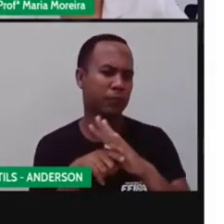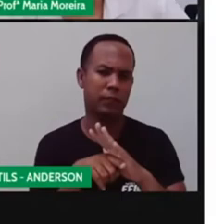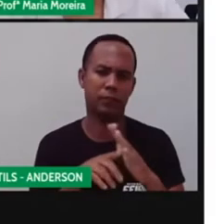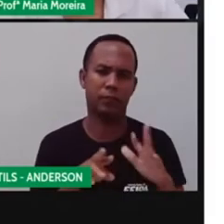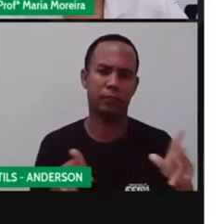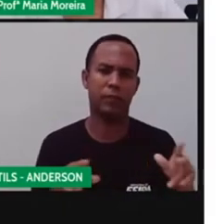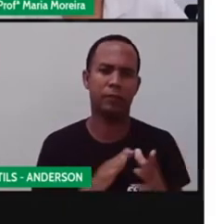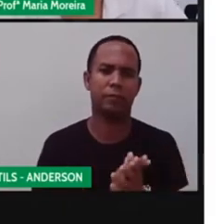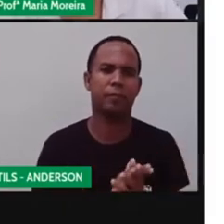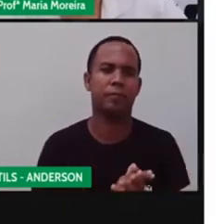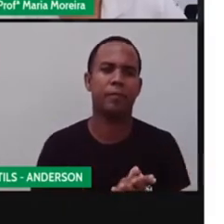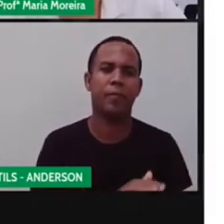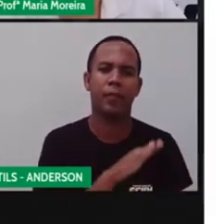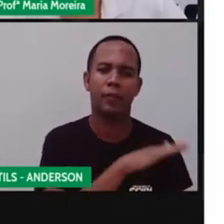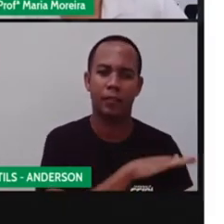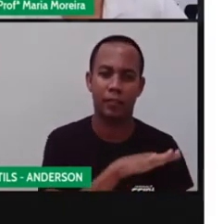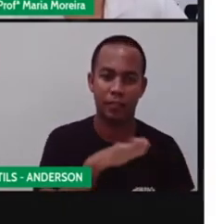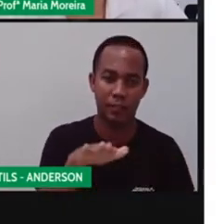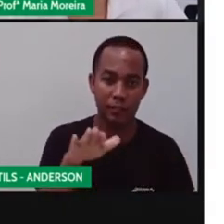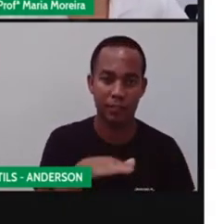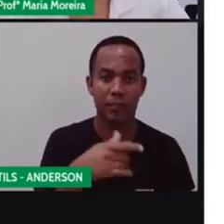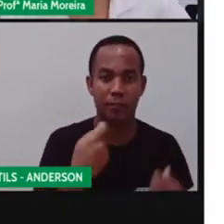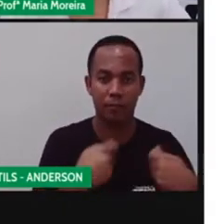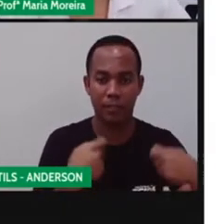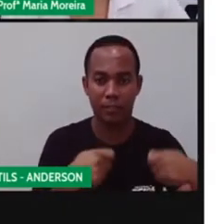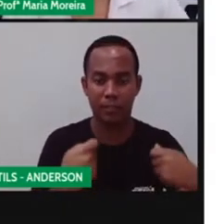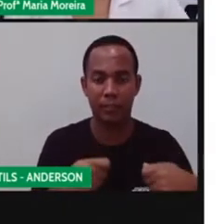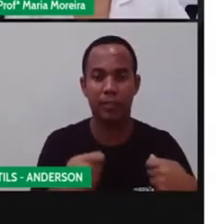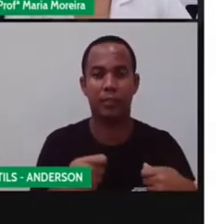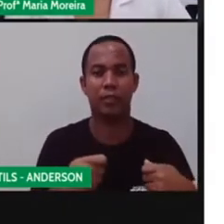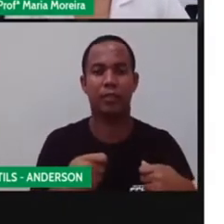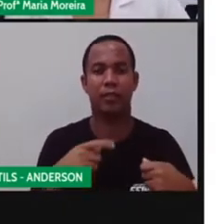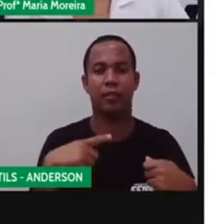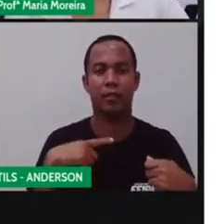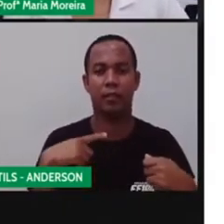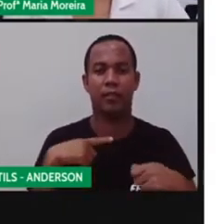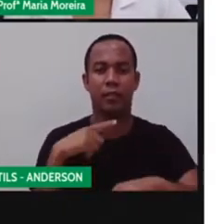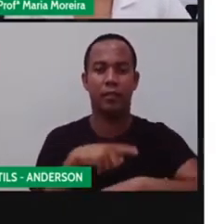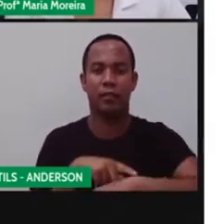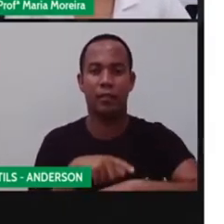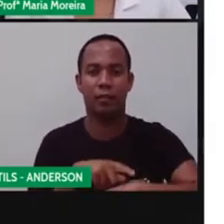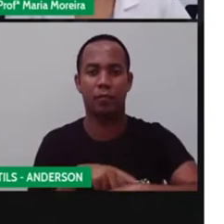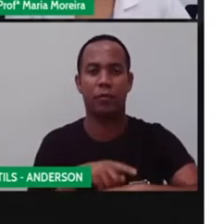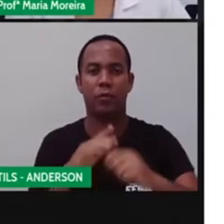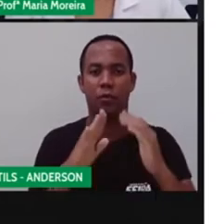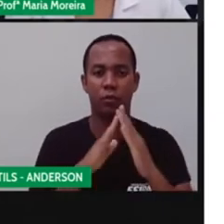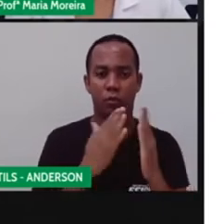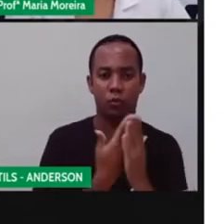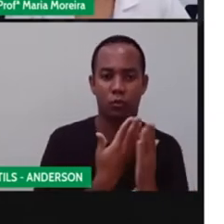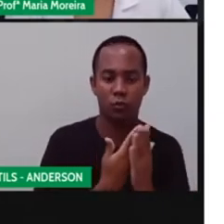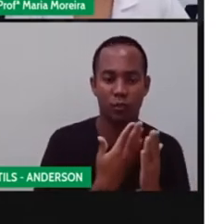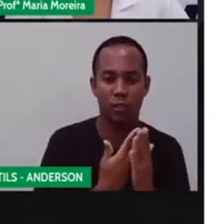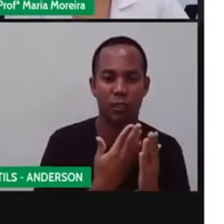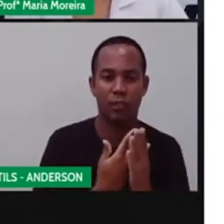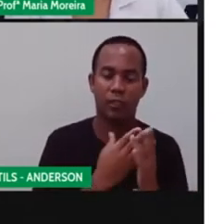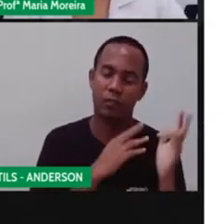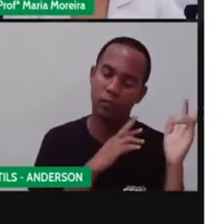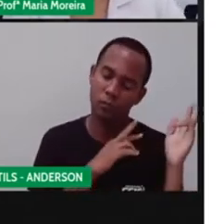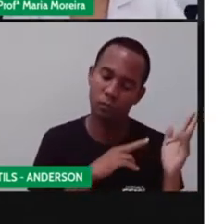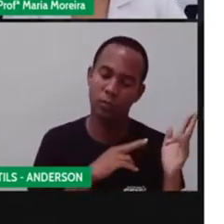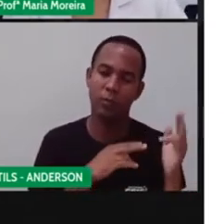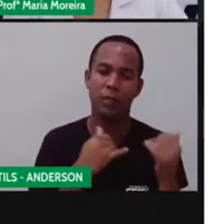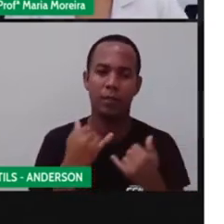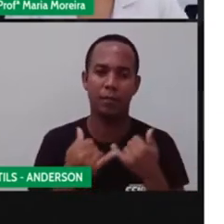fotografia. As crianças, né? Precisam ter tempo para estudar, descansar e, principalmente,